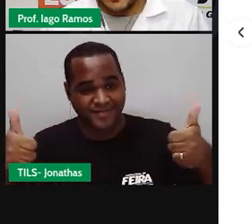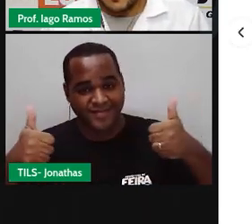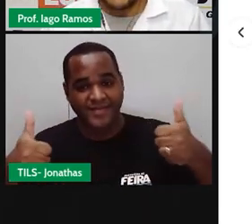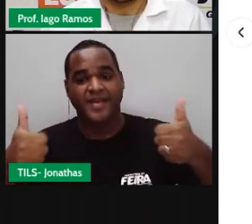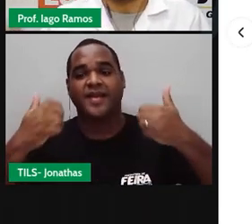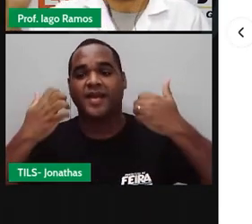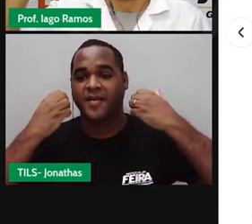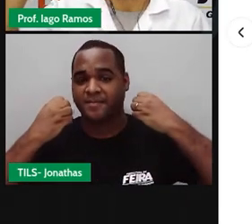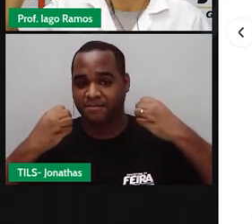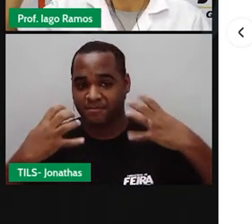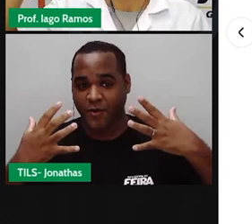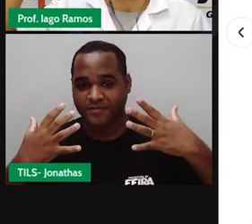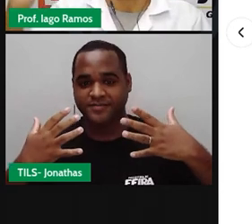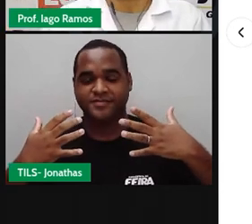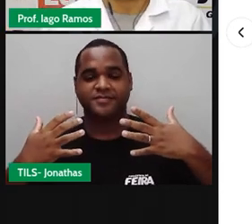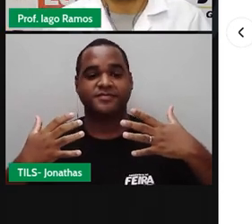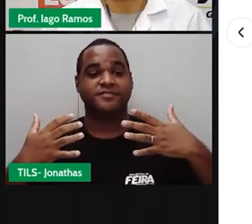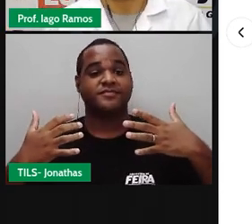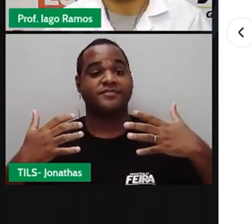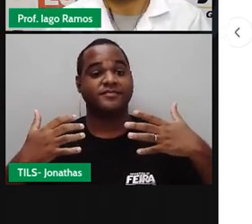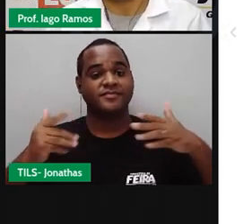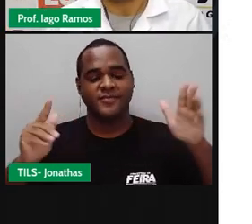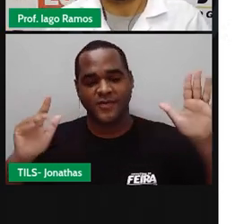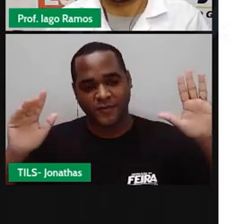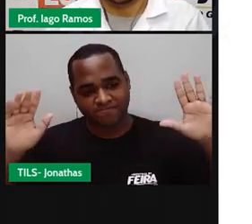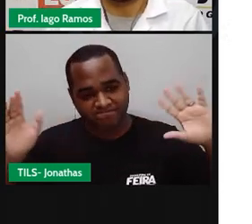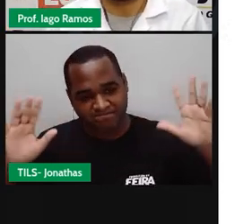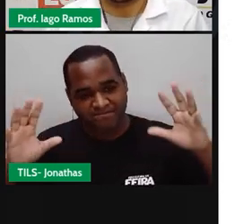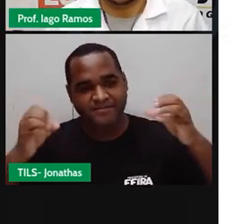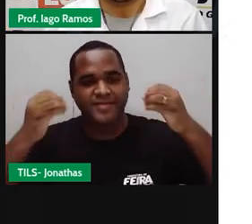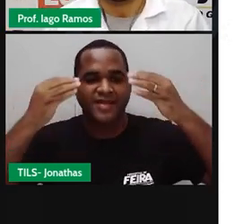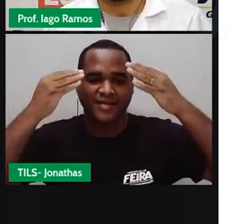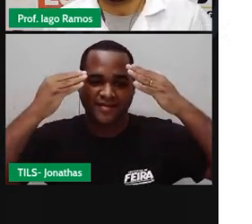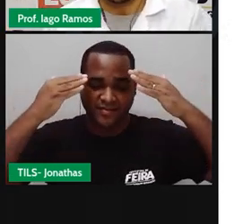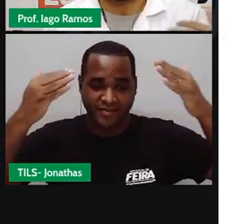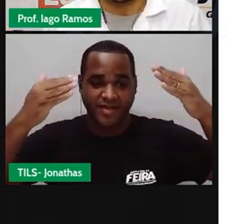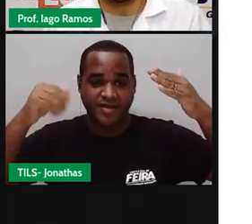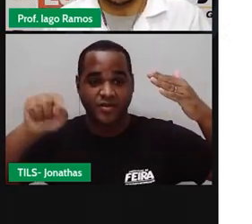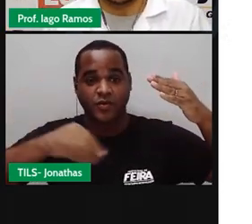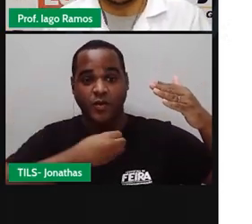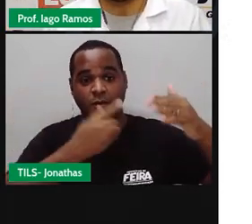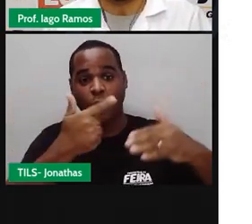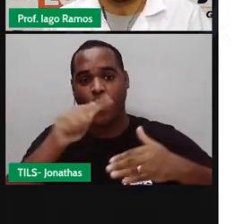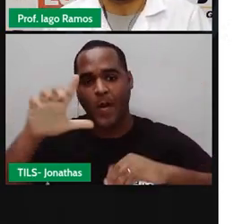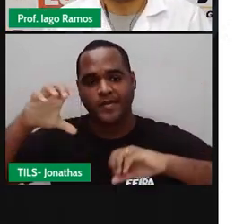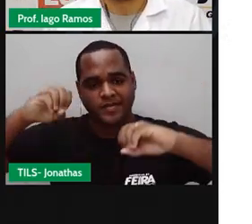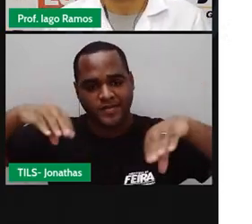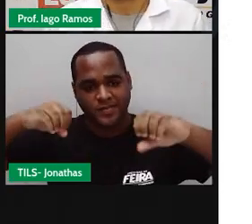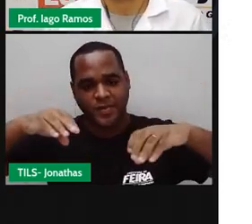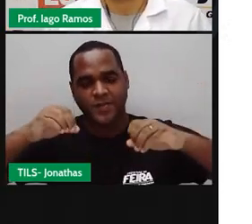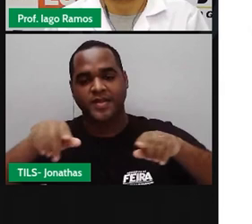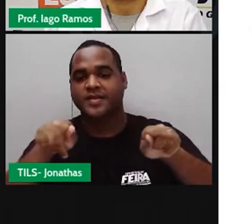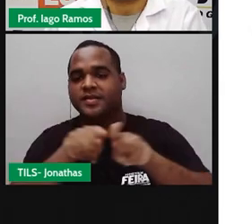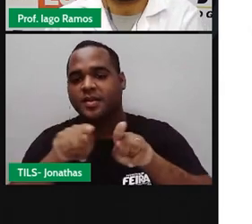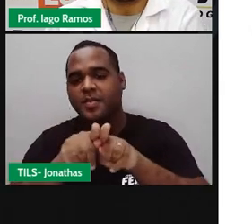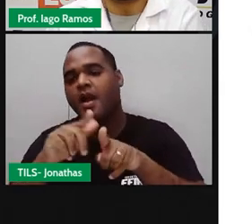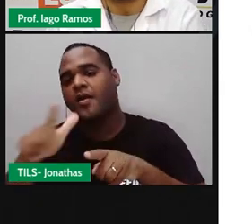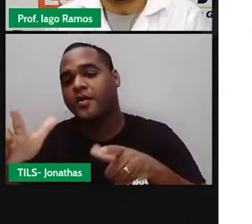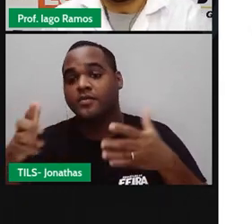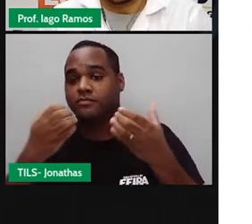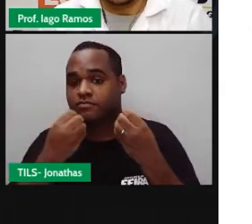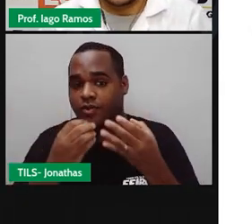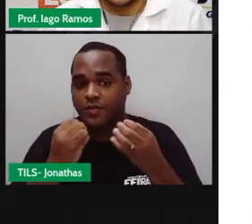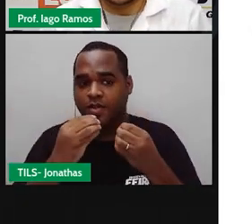Bacana? Bom, então, vou me despedir dessa aula, tá? Até a próxima, e já deixo, como sempre, o meu